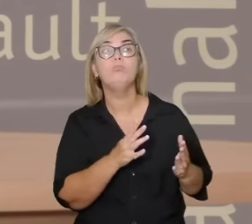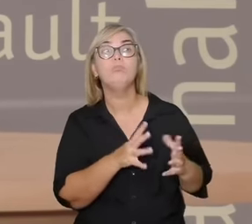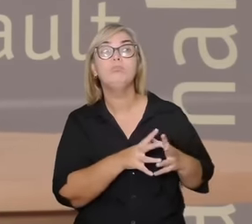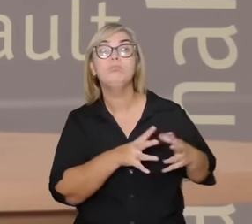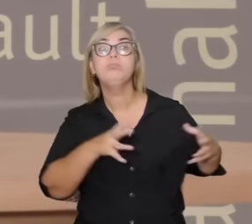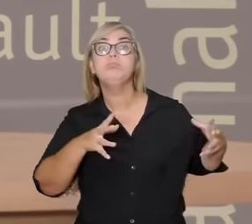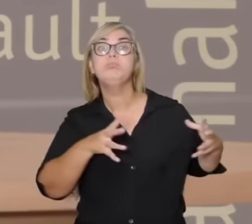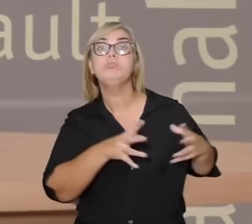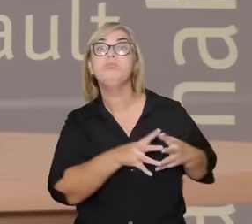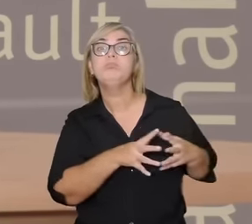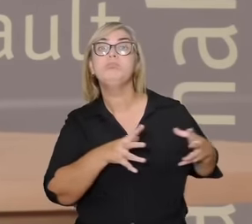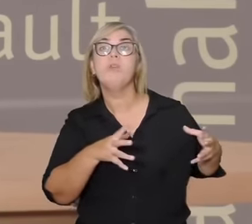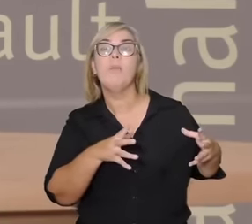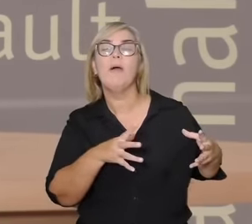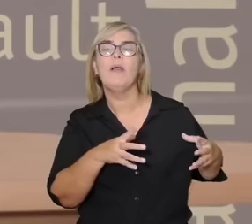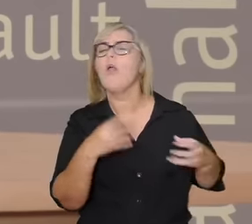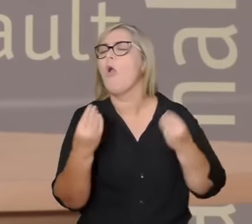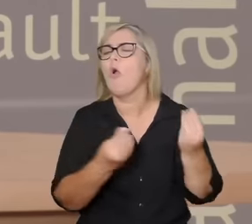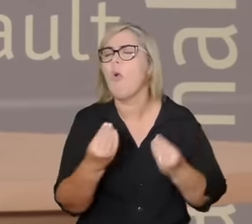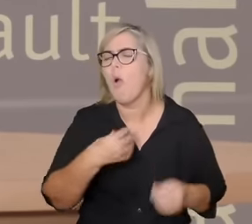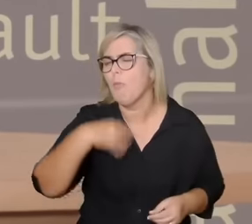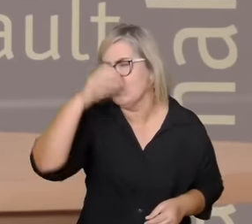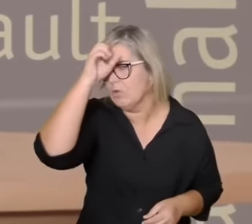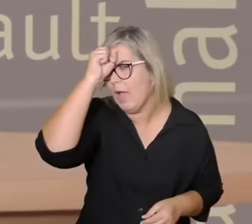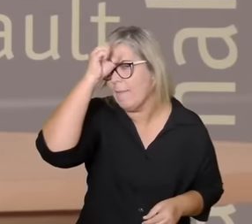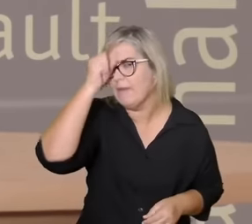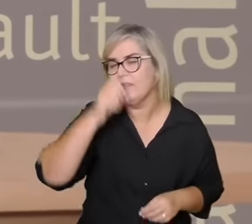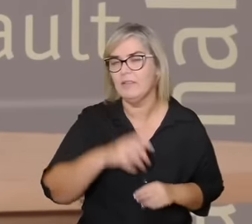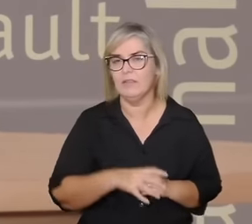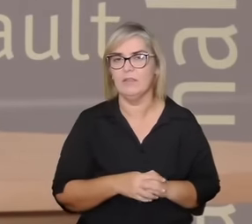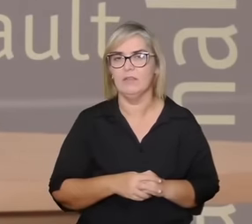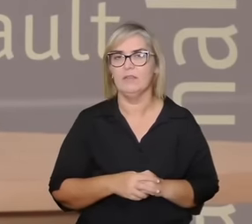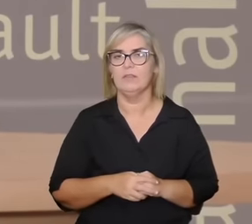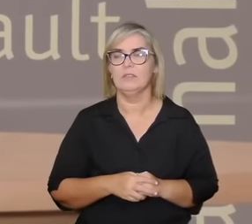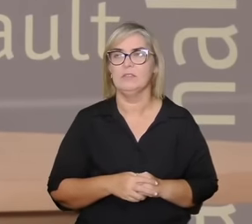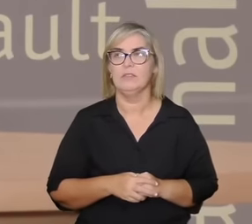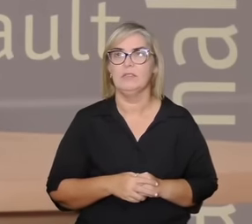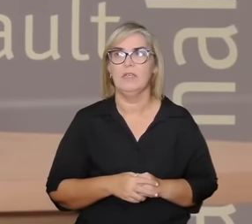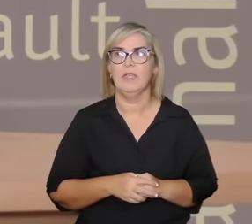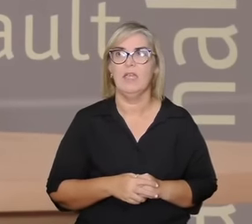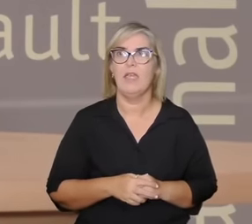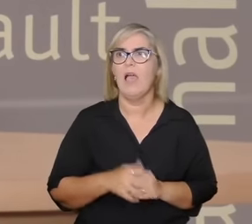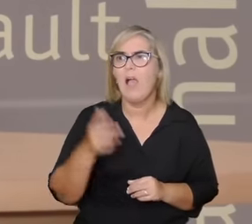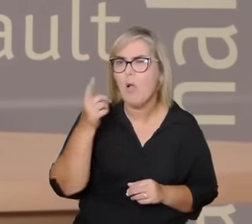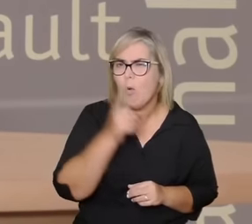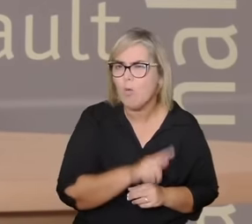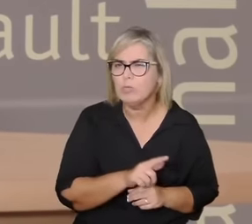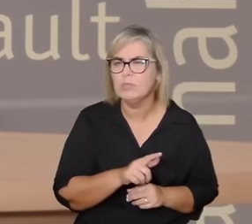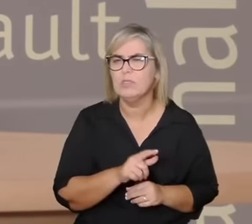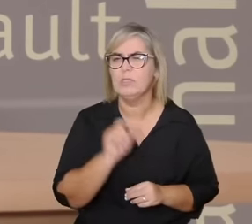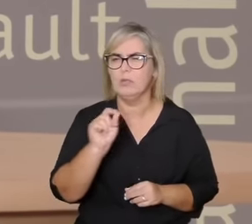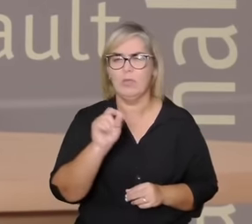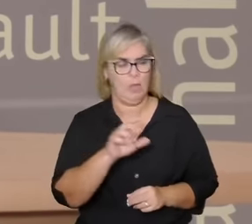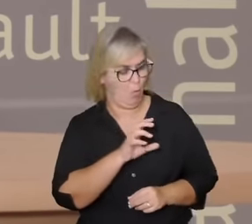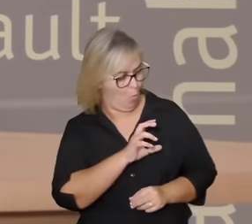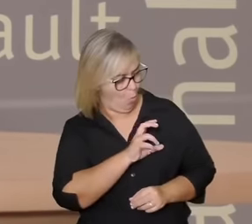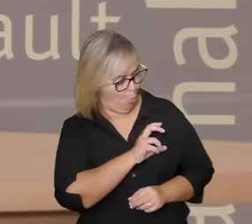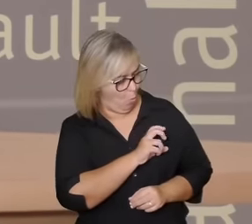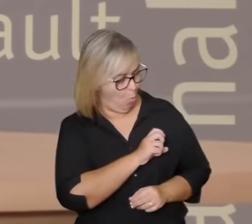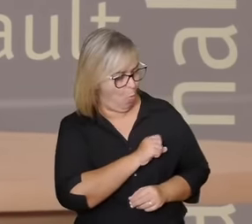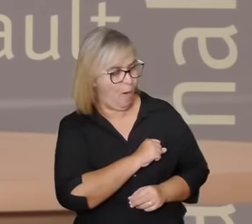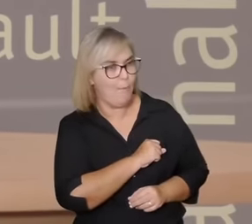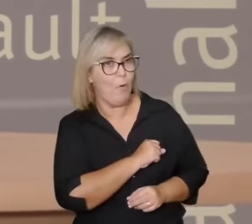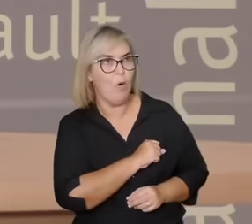gente aprende pode aprender a tornar o amor o afeto